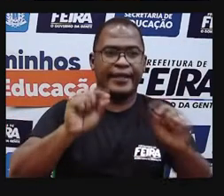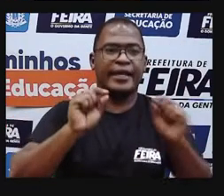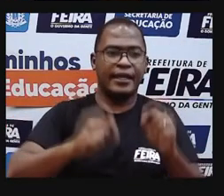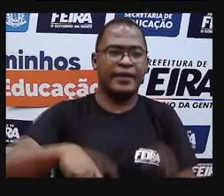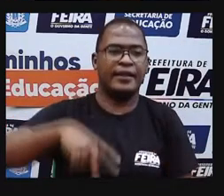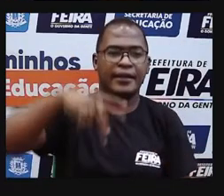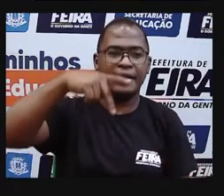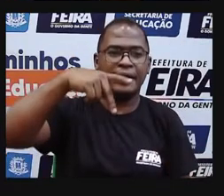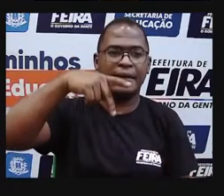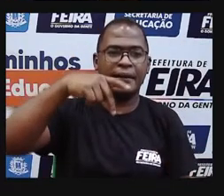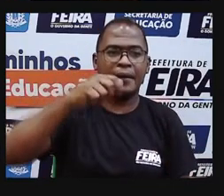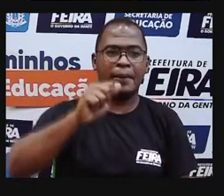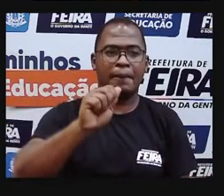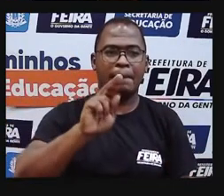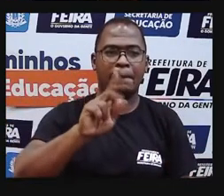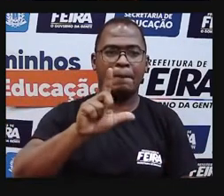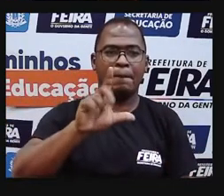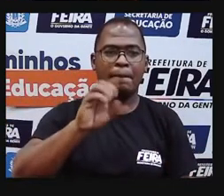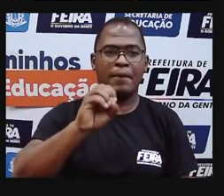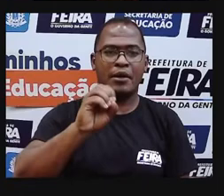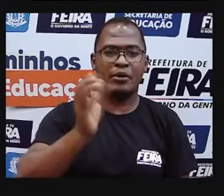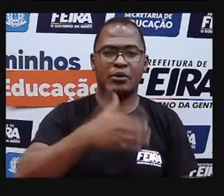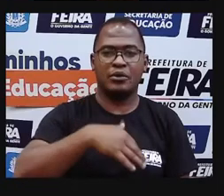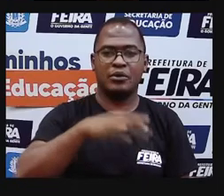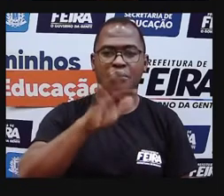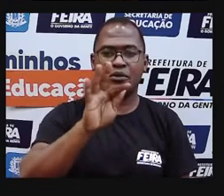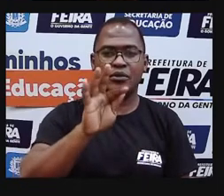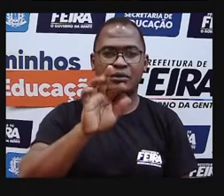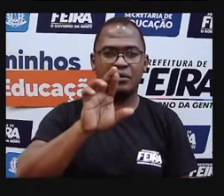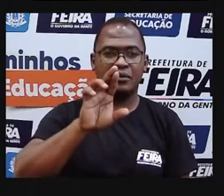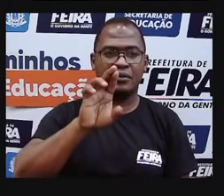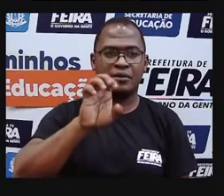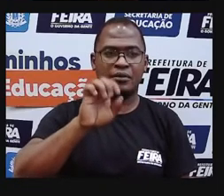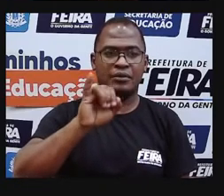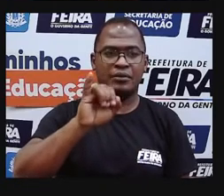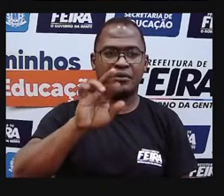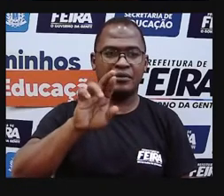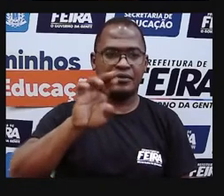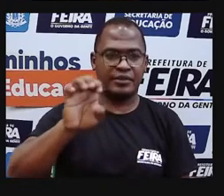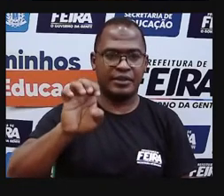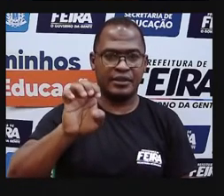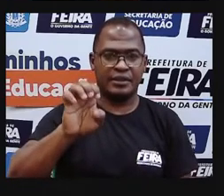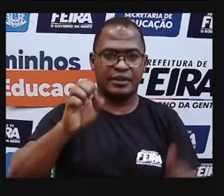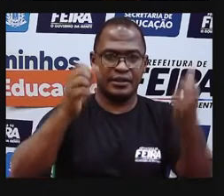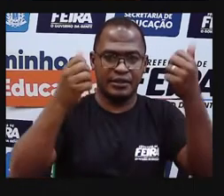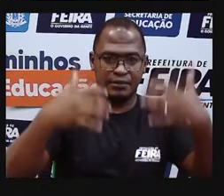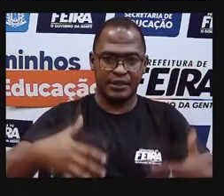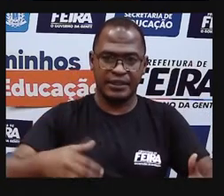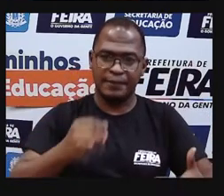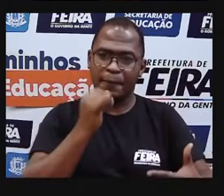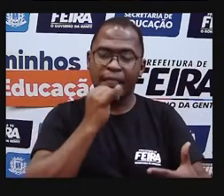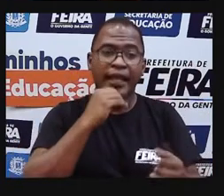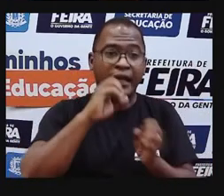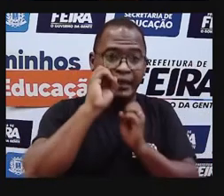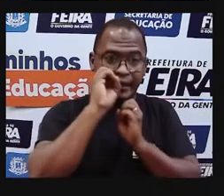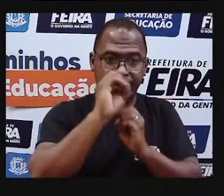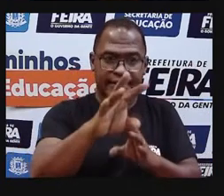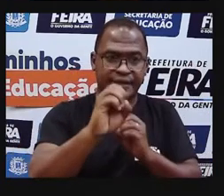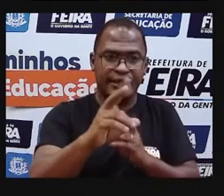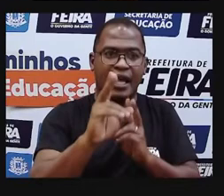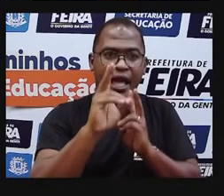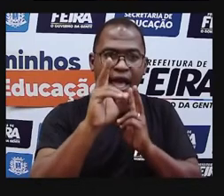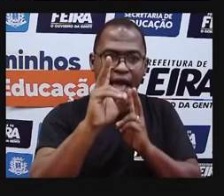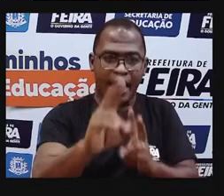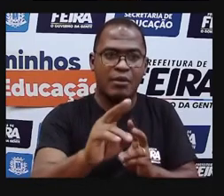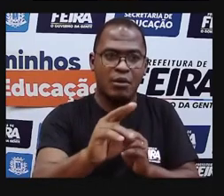inspirador Paulo Freire. E ele nos diz que ensinar não é transmitir conhecimento, mas